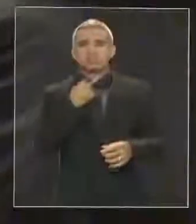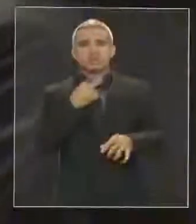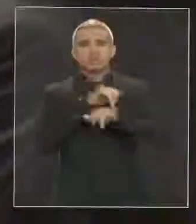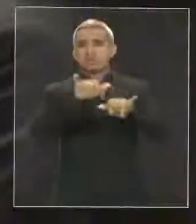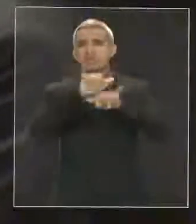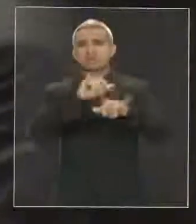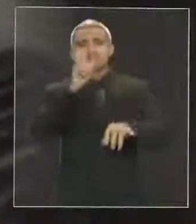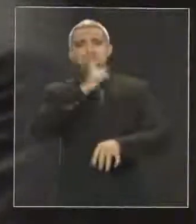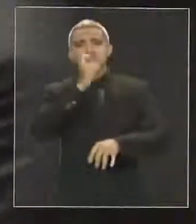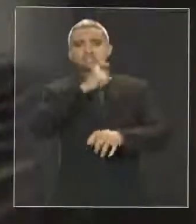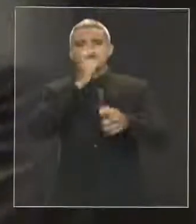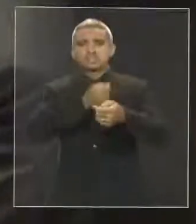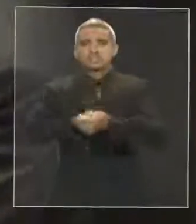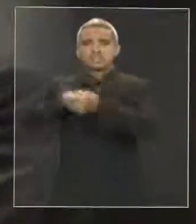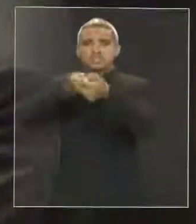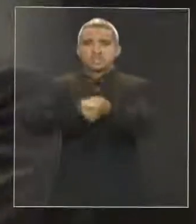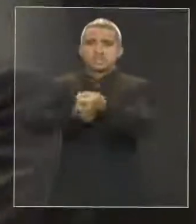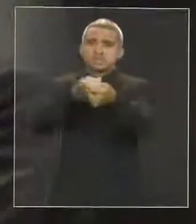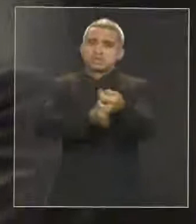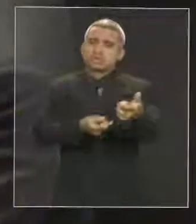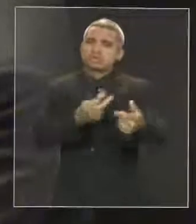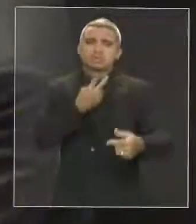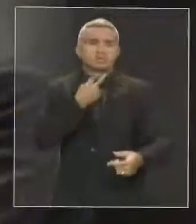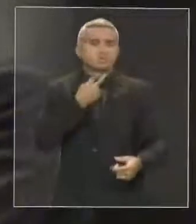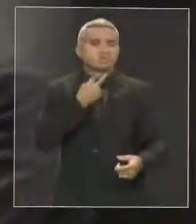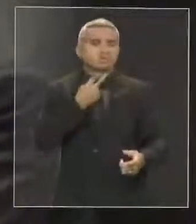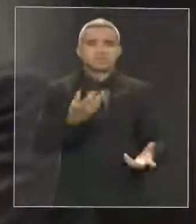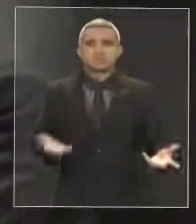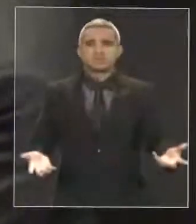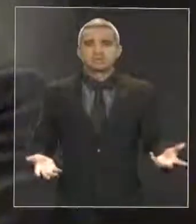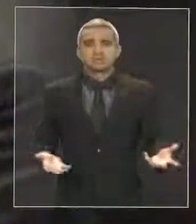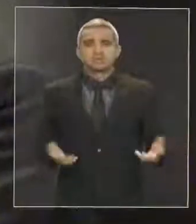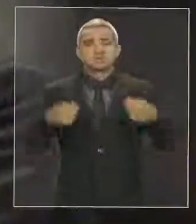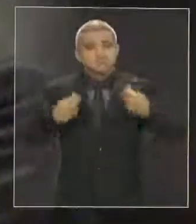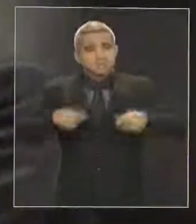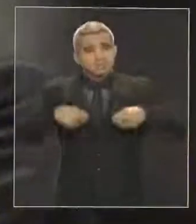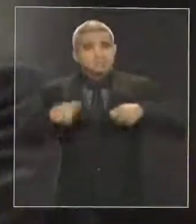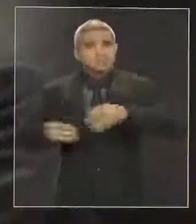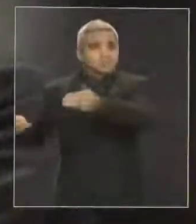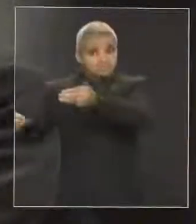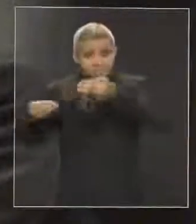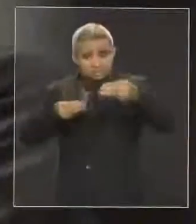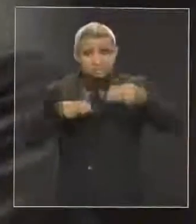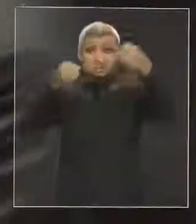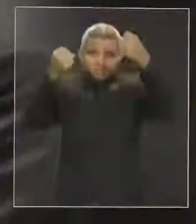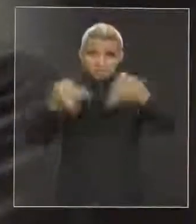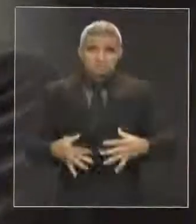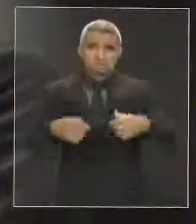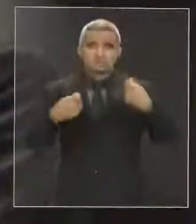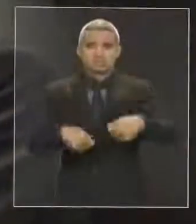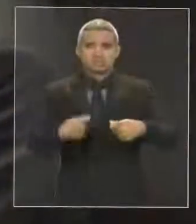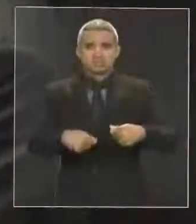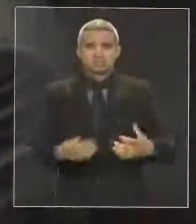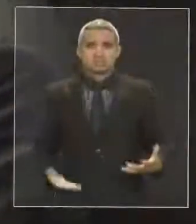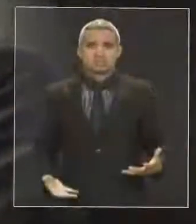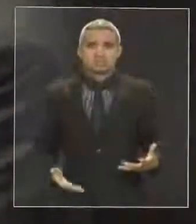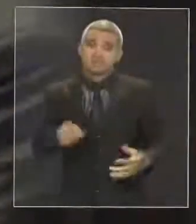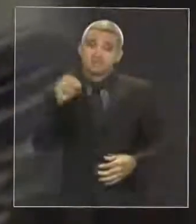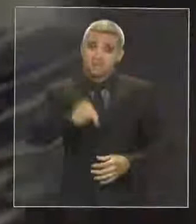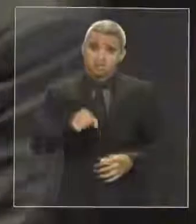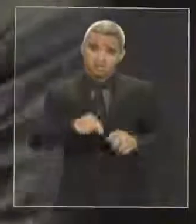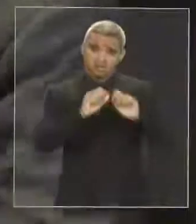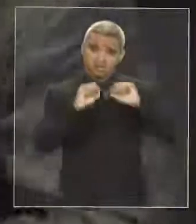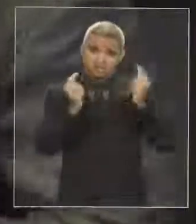caso, se assim não vier as explicações necessárias. Essa casa, senhor presidente, está sendo rezo, nem mais nome, nem mais